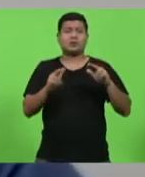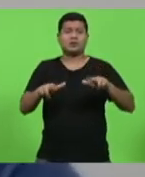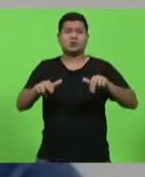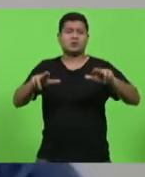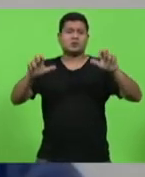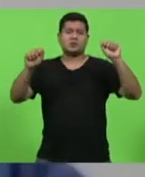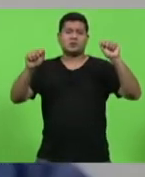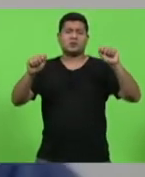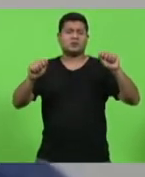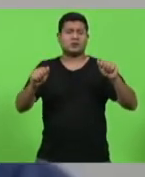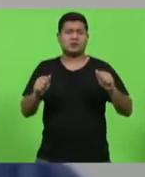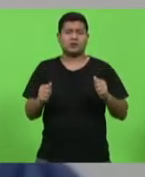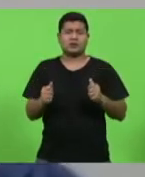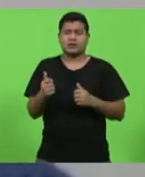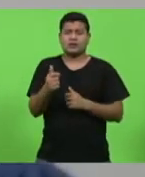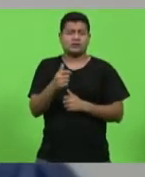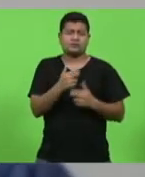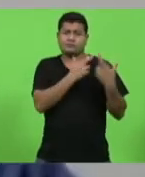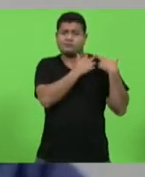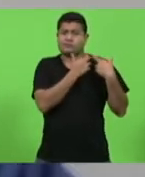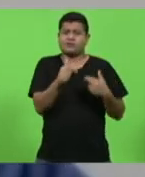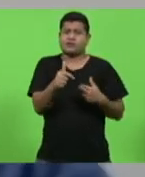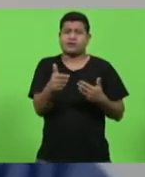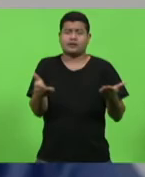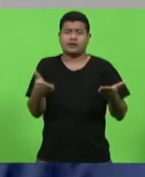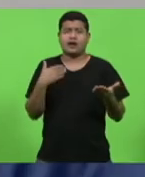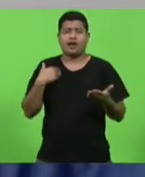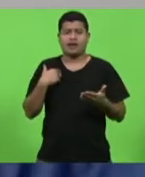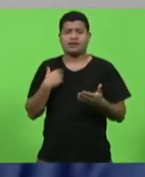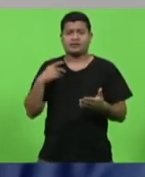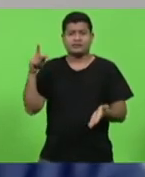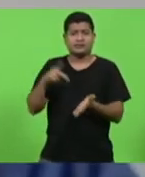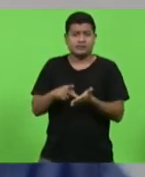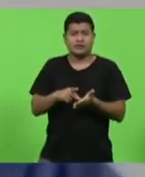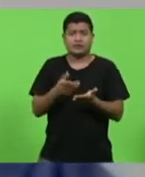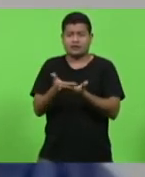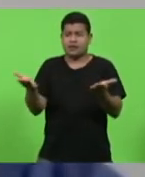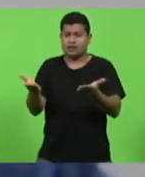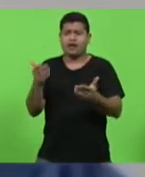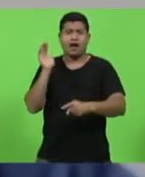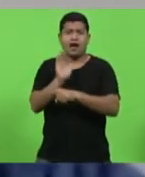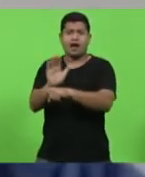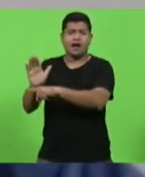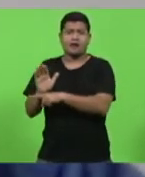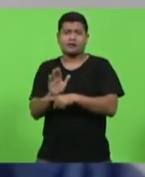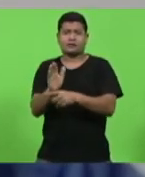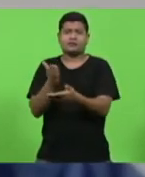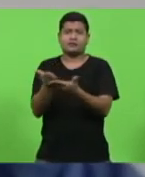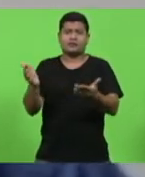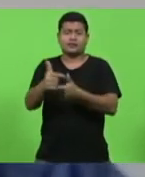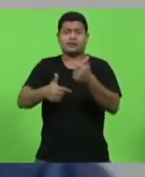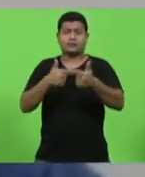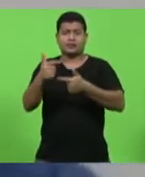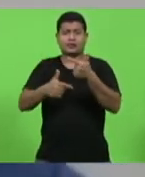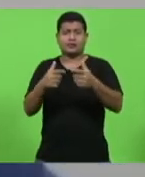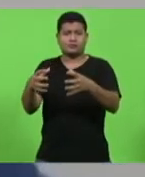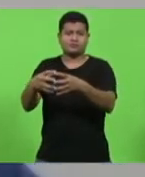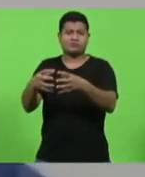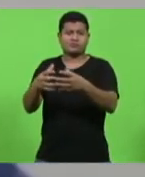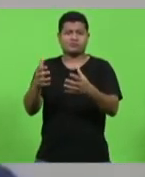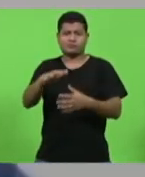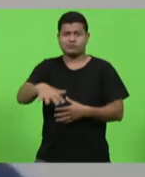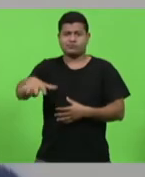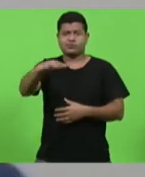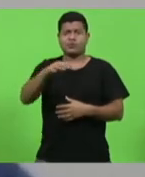tiveram compromisso efetivo com a classe trabalhadora a nível de país. E a maior